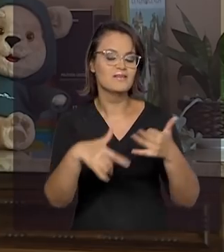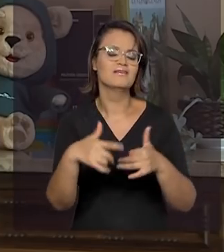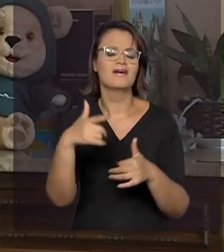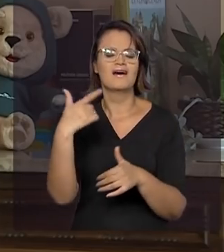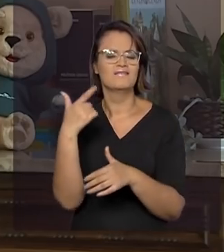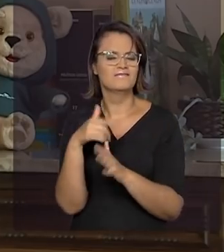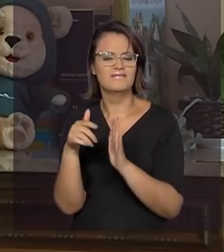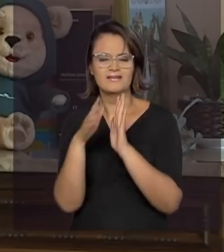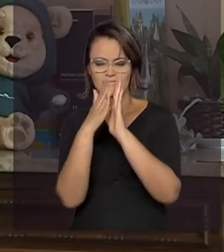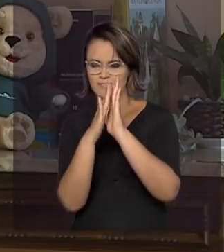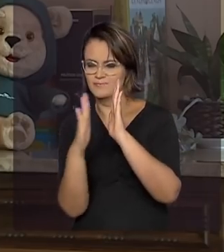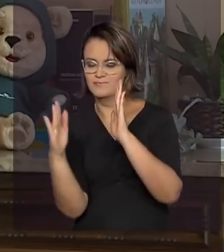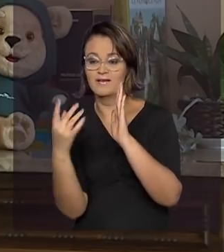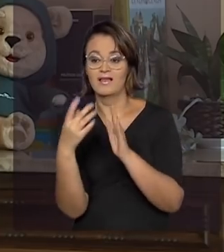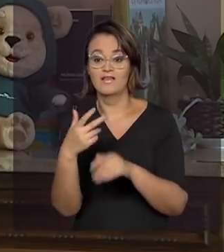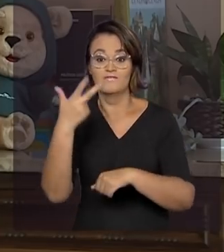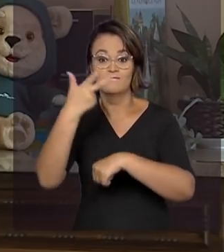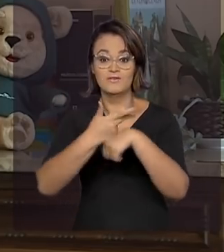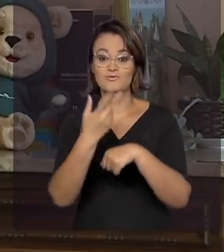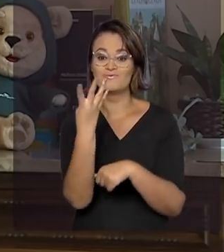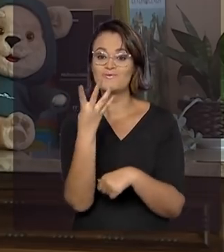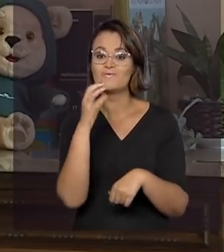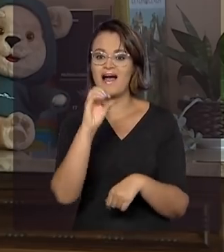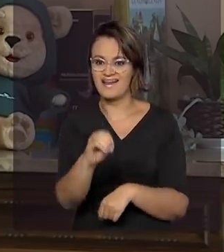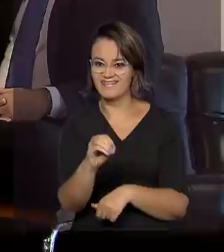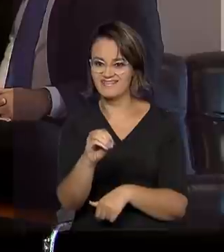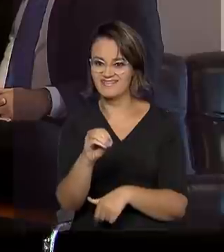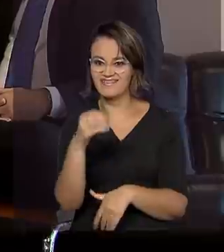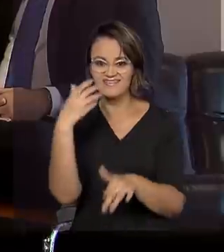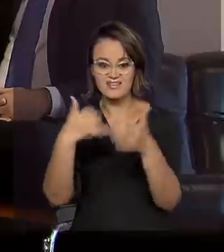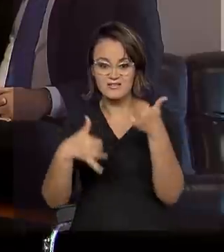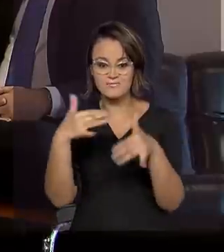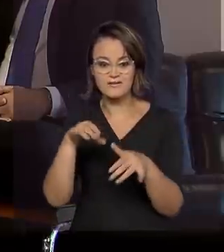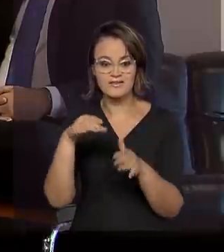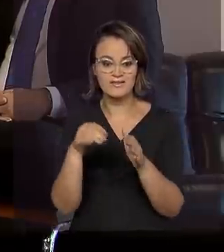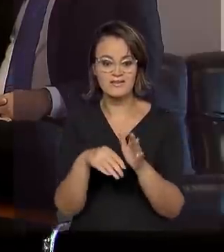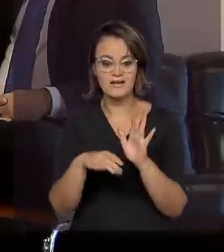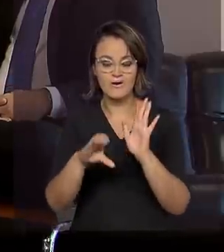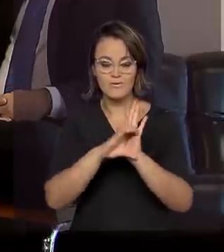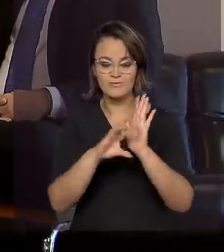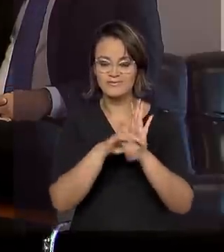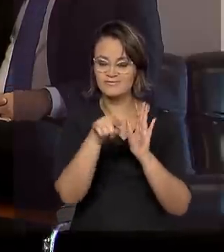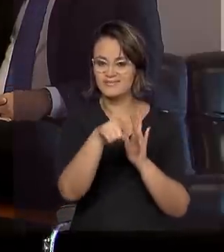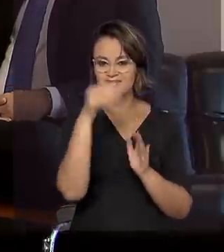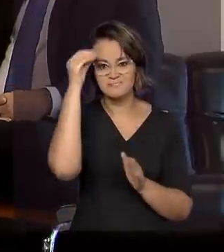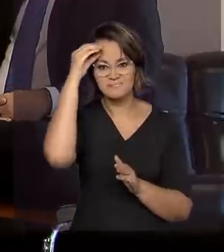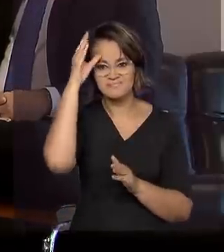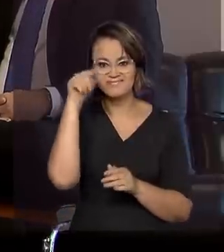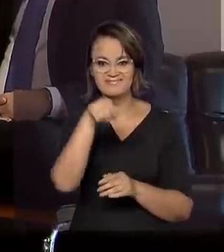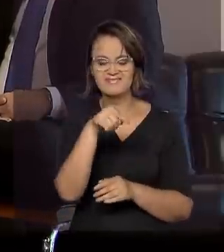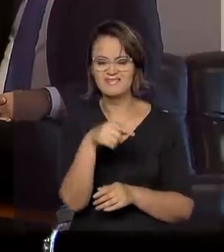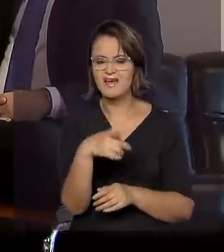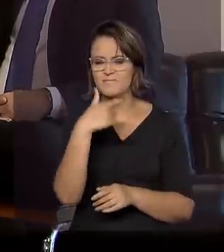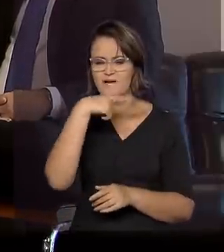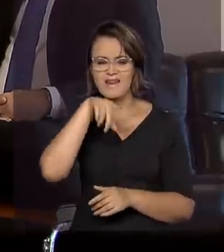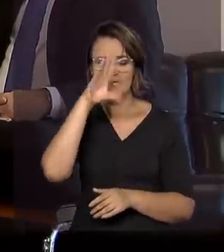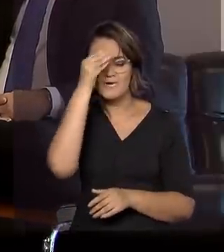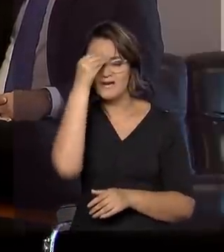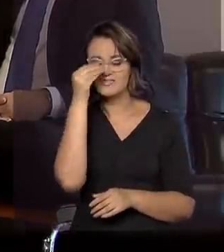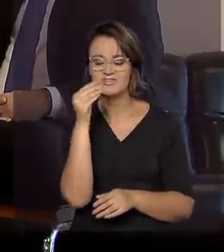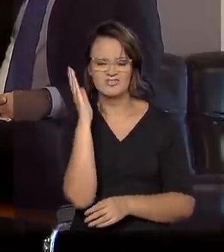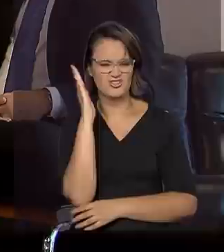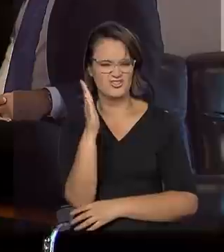disso, uma série de 40 vídeos que traduzem os conteúdos deste guia, com uma linguagem extremamente